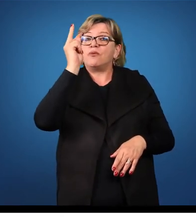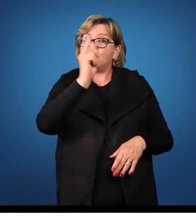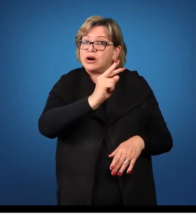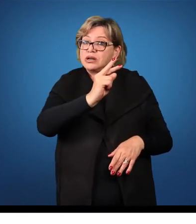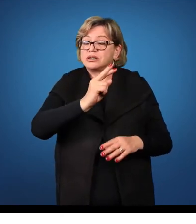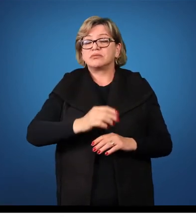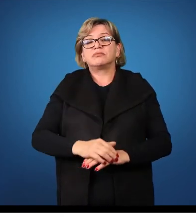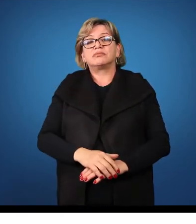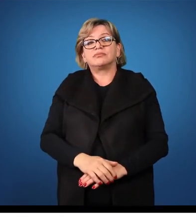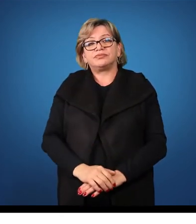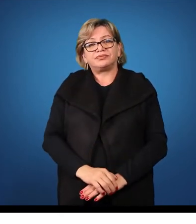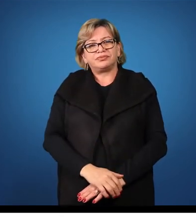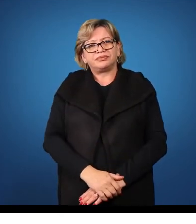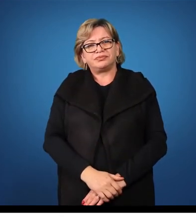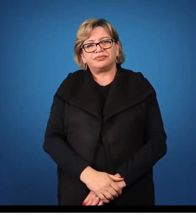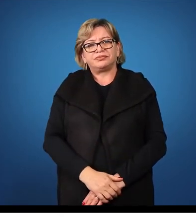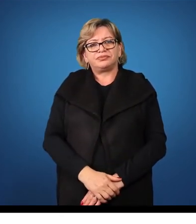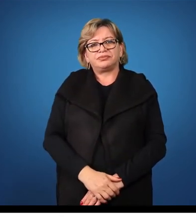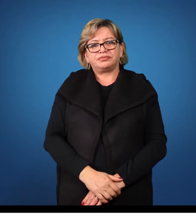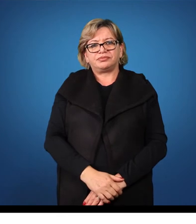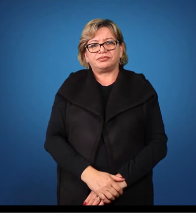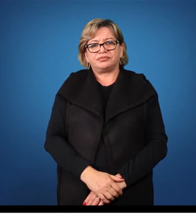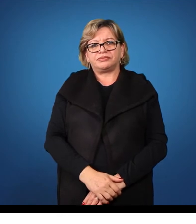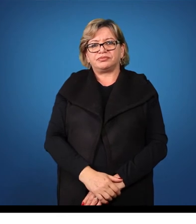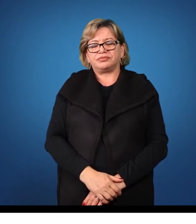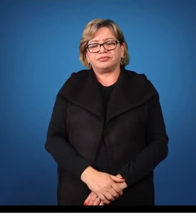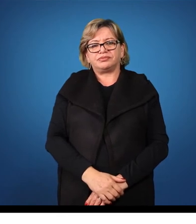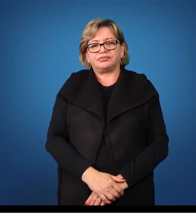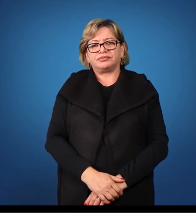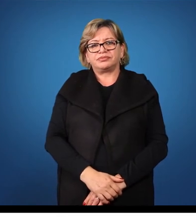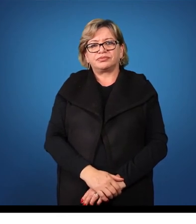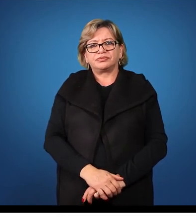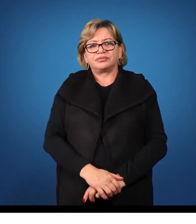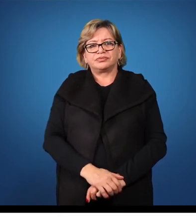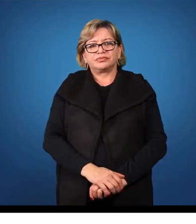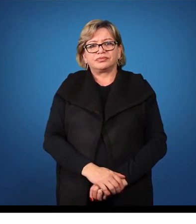No genitivo, LEONUM.